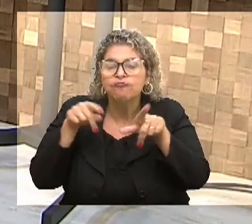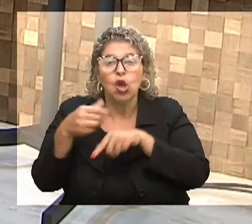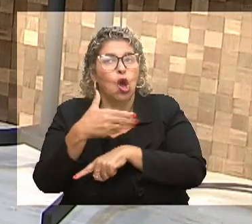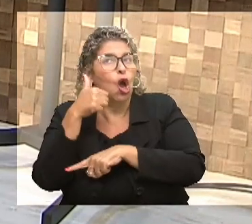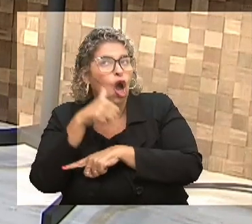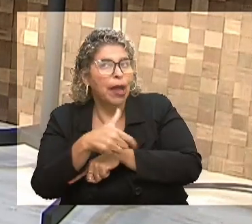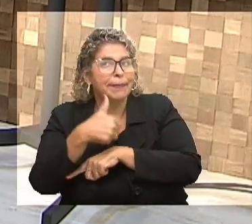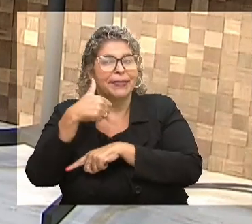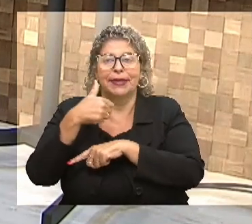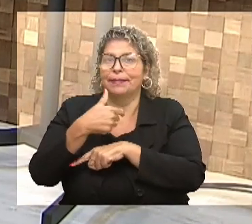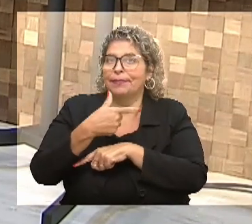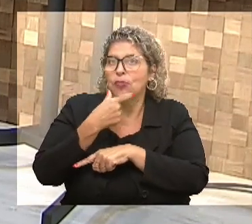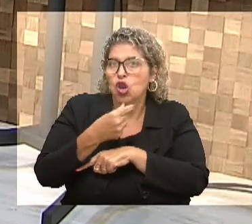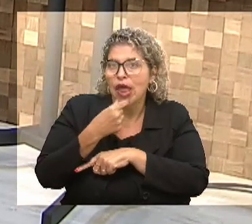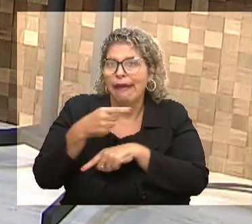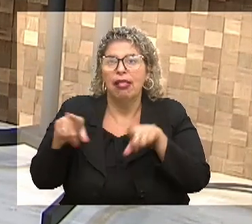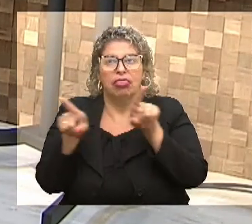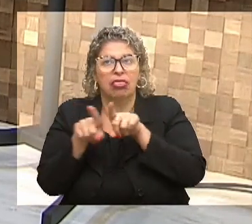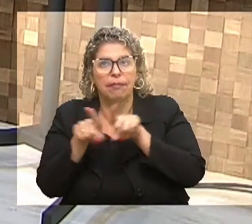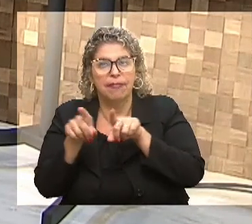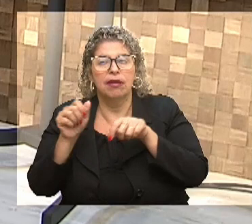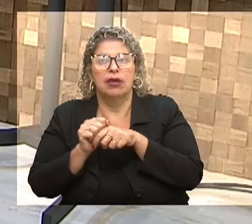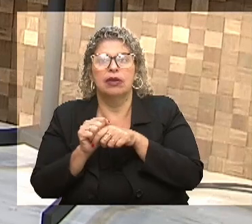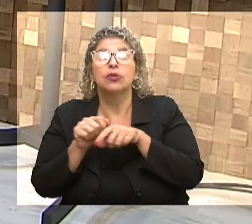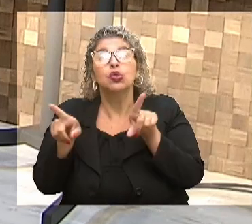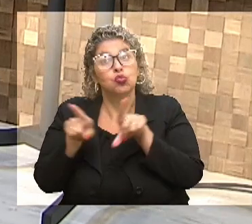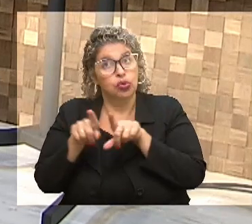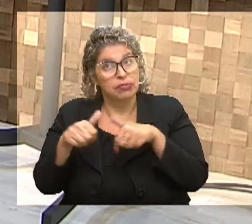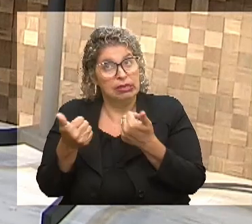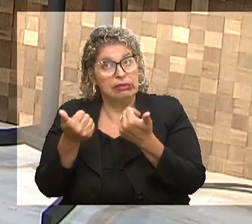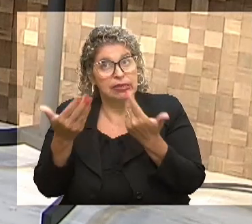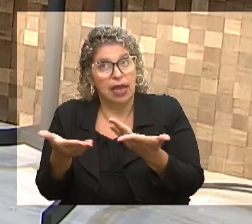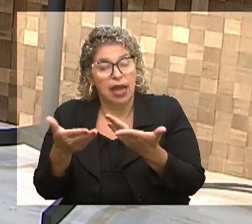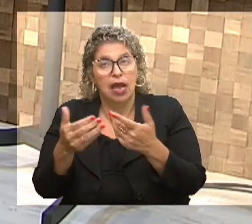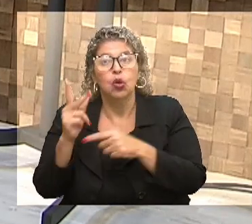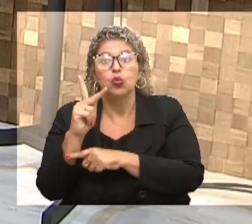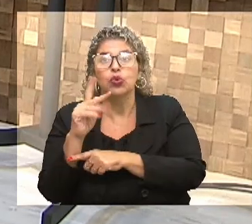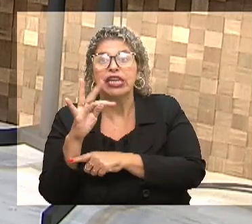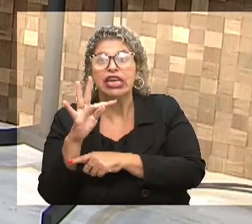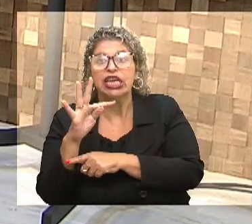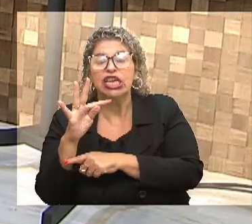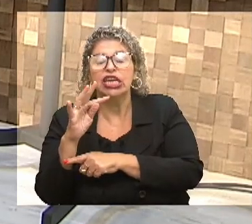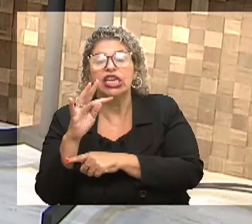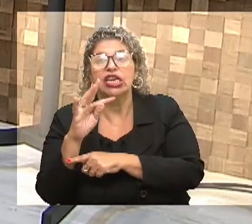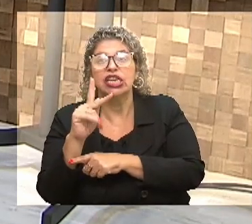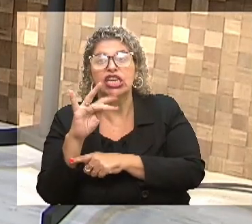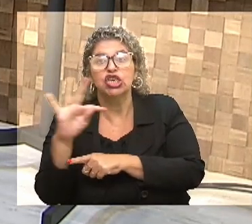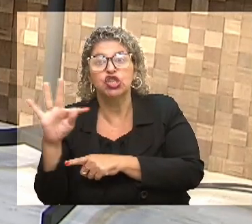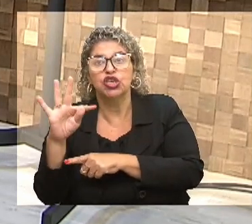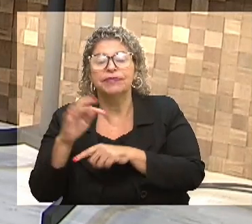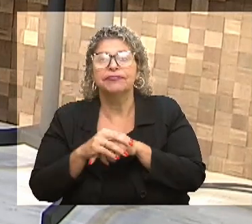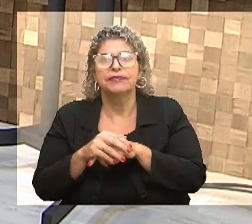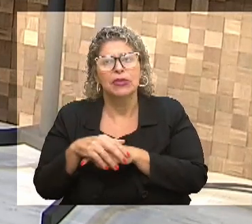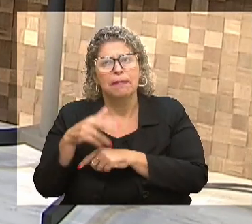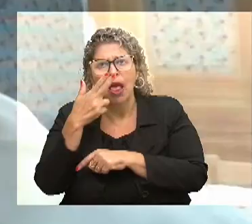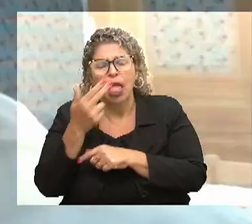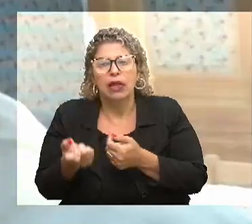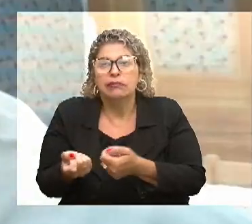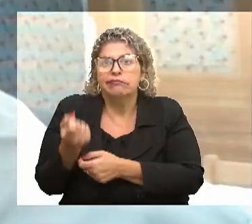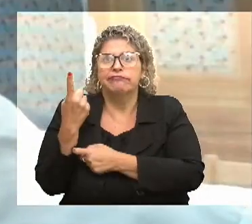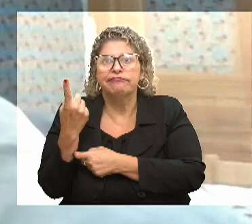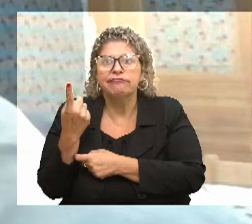homens e mulheres, e eles vêm aqui e a dá. A gente também dá um kit, porque, por incrível que pareça,